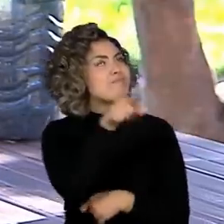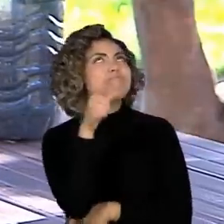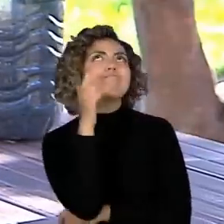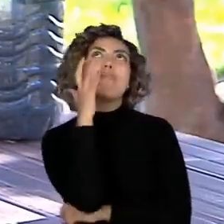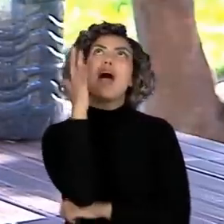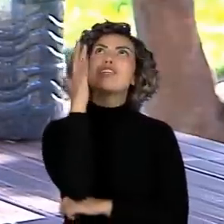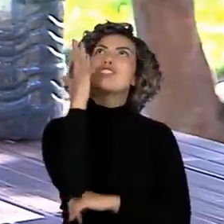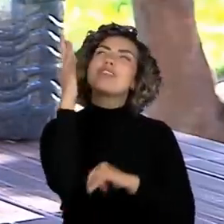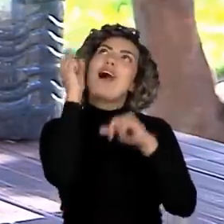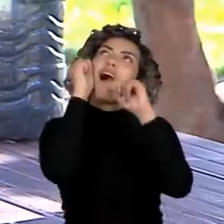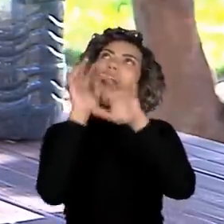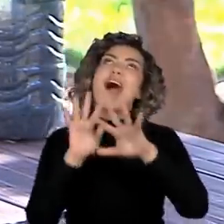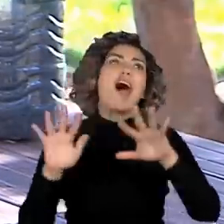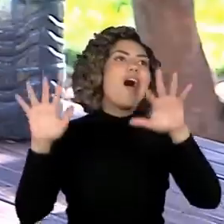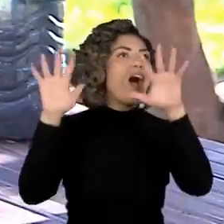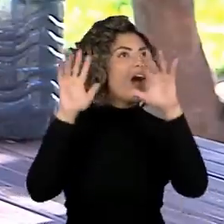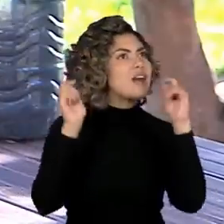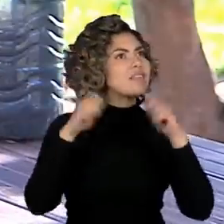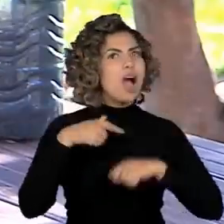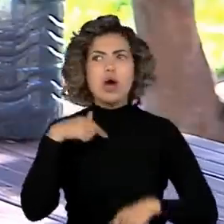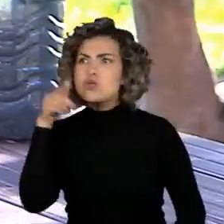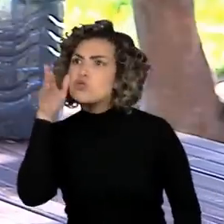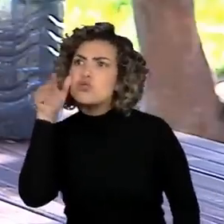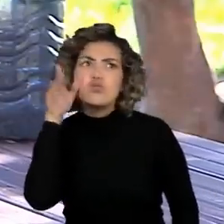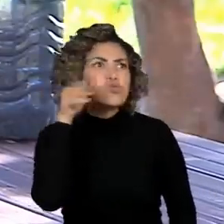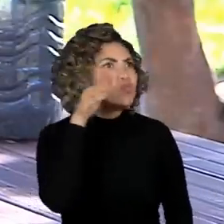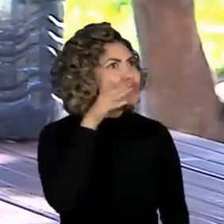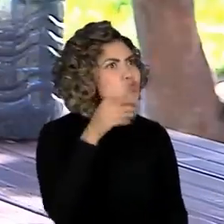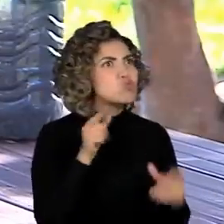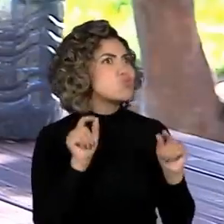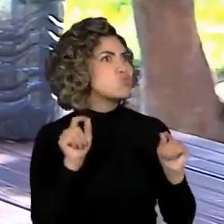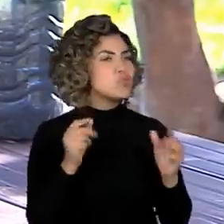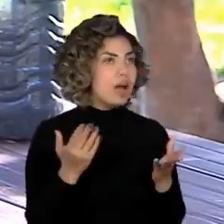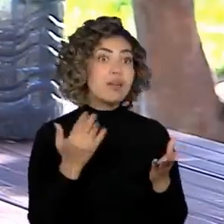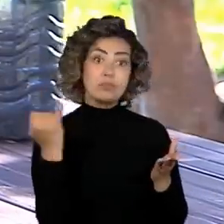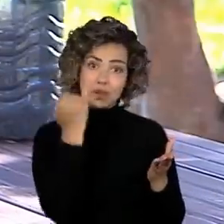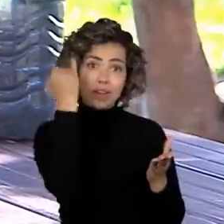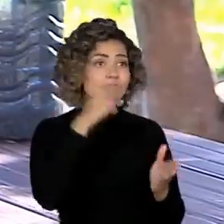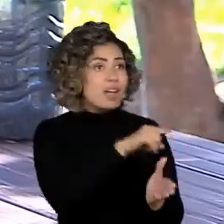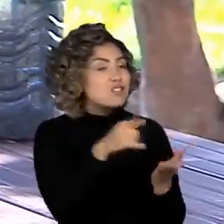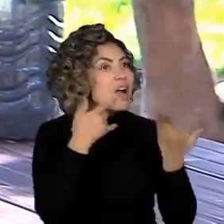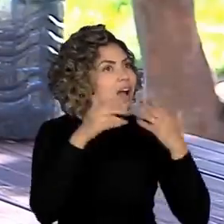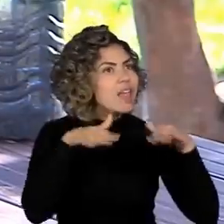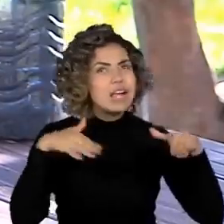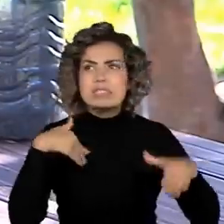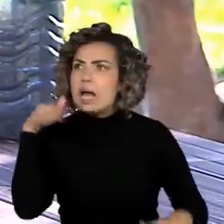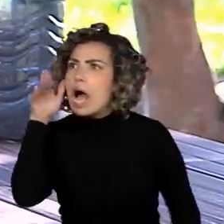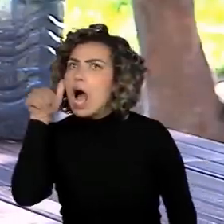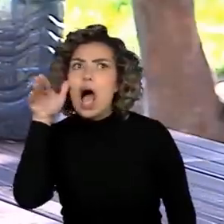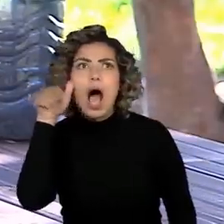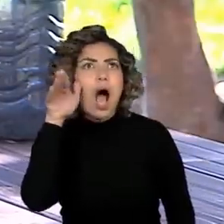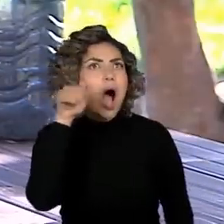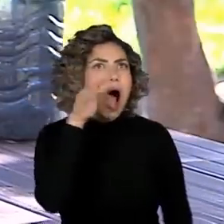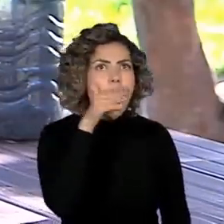imaginação, da curiosidade. Então, trazendo a criança a curiosidade